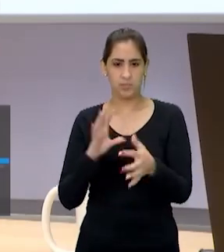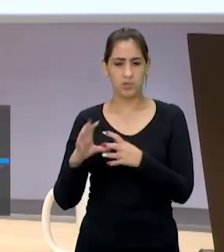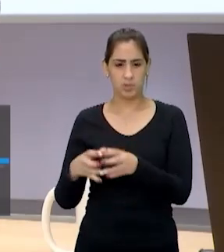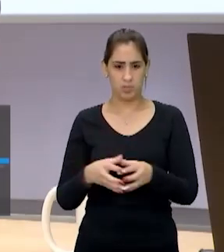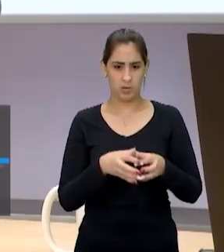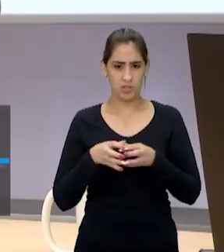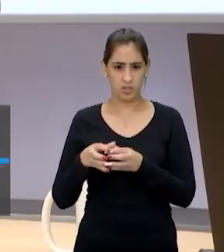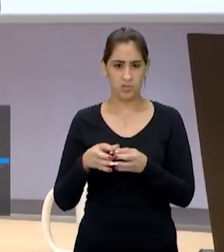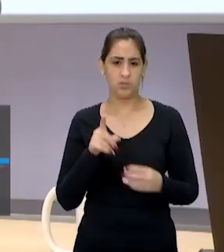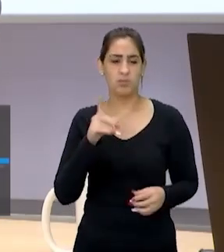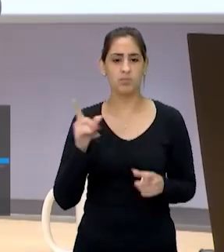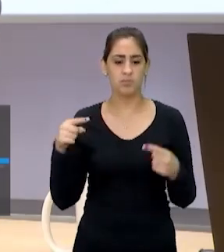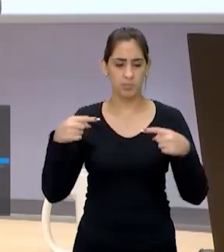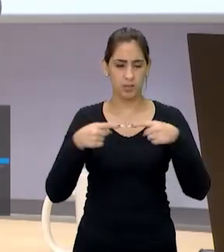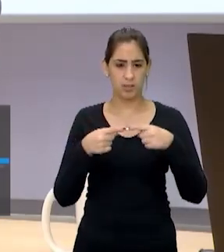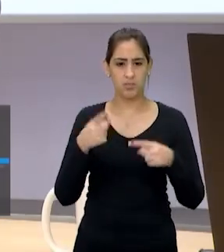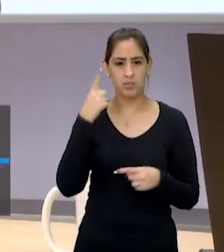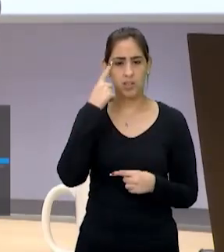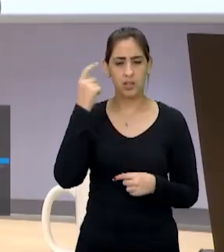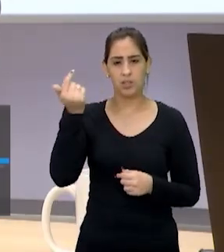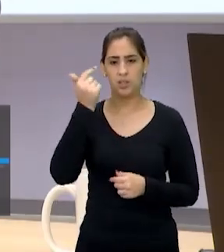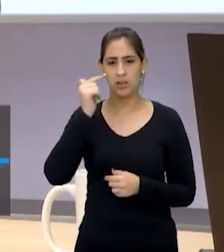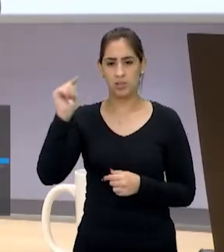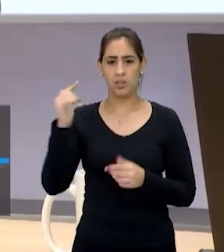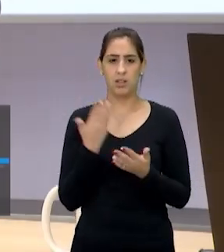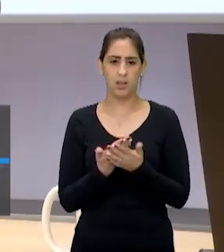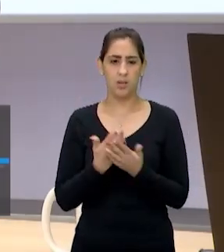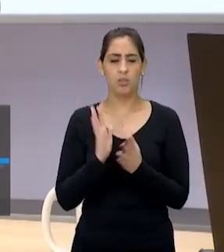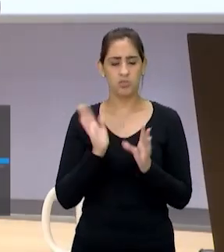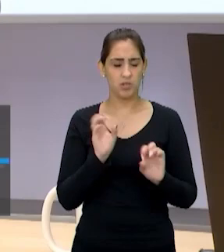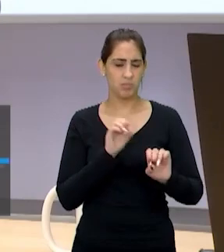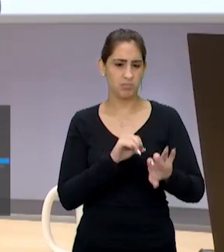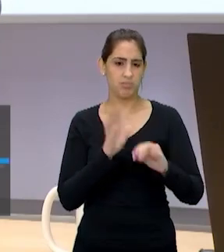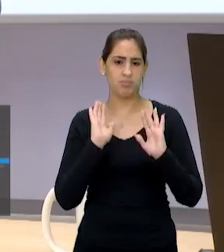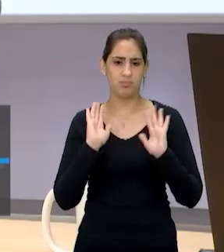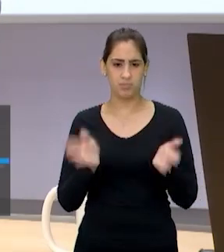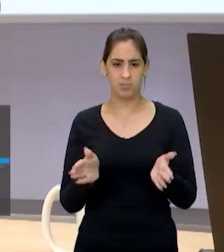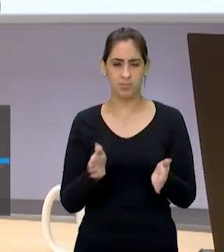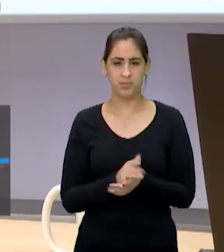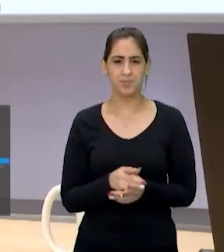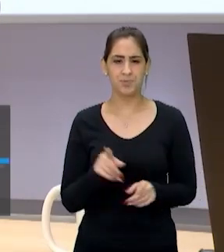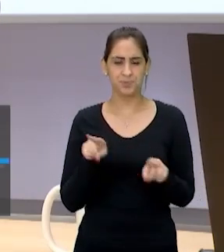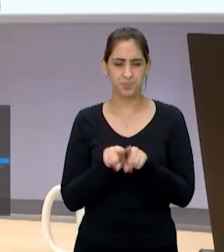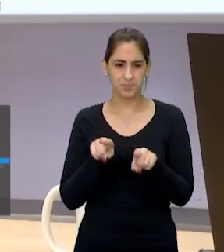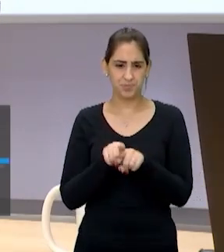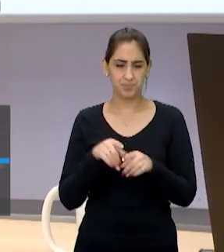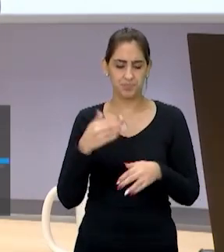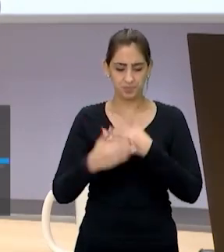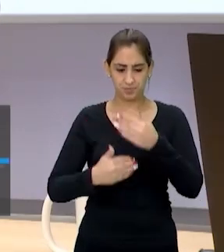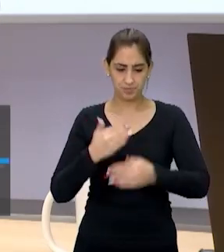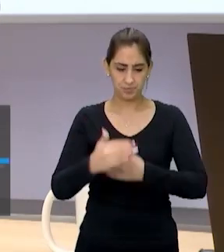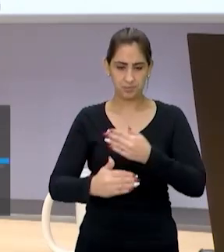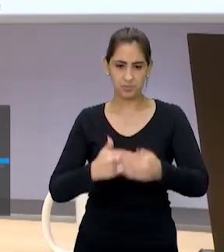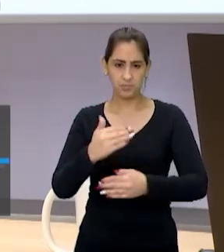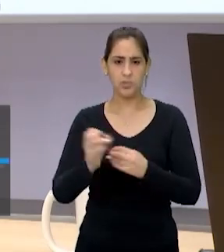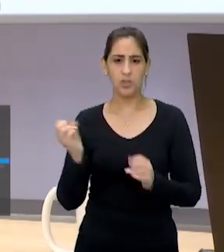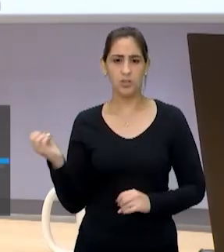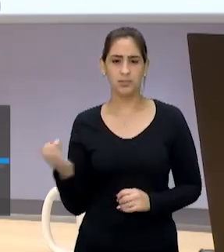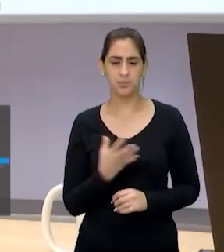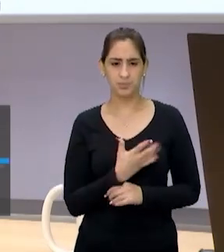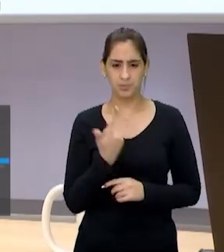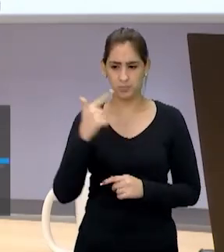ele liga uma ideia a outra, a aula já foi dada. Os pormenores, a gente vai desenvolvendo com